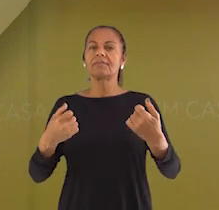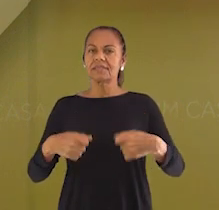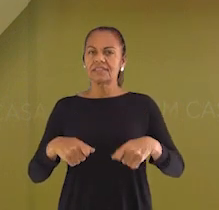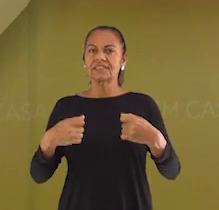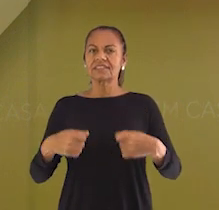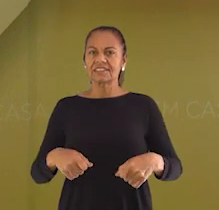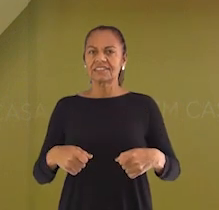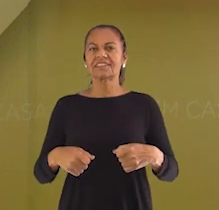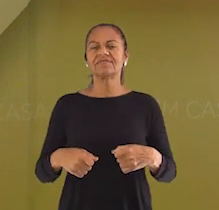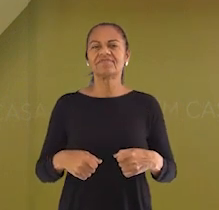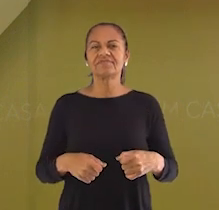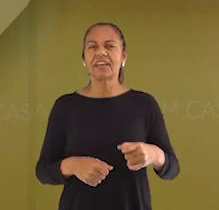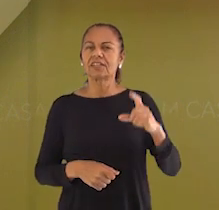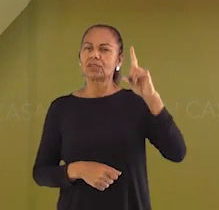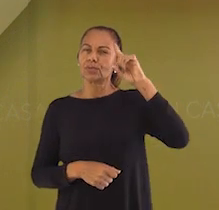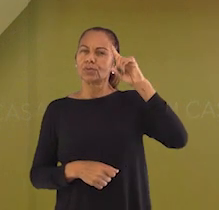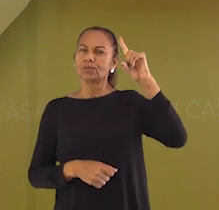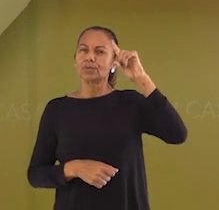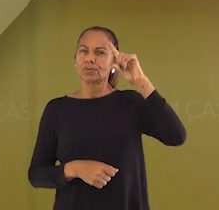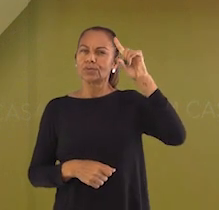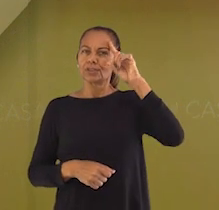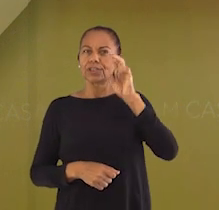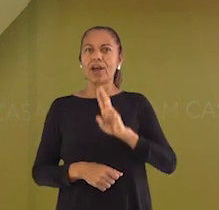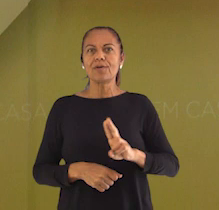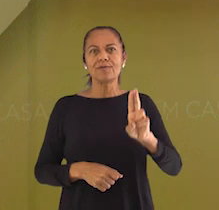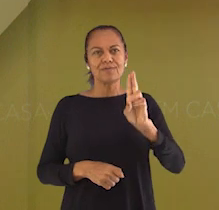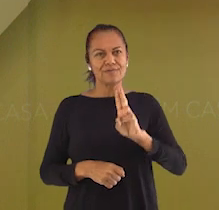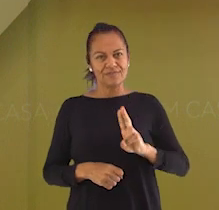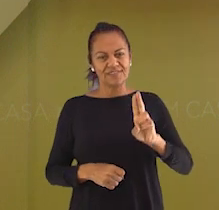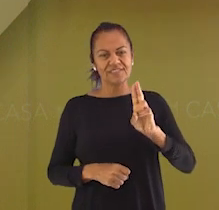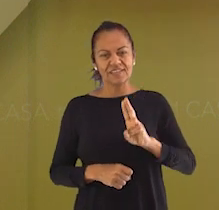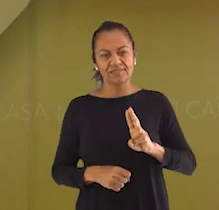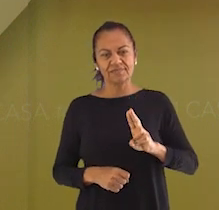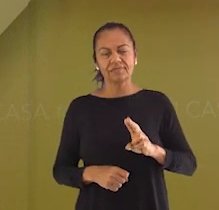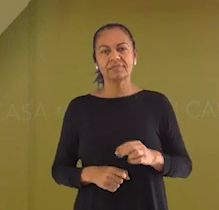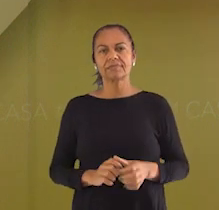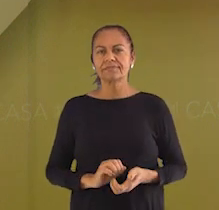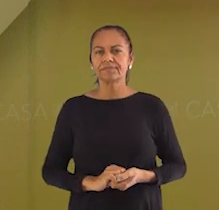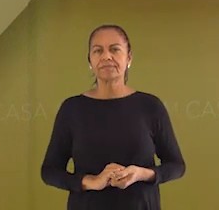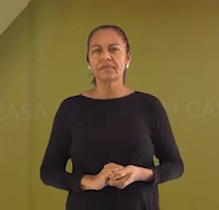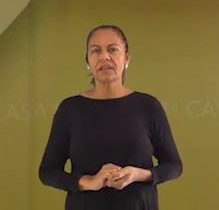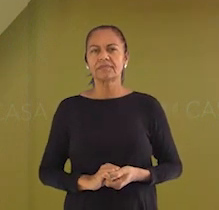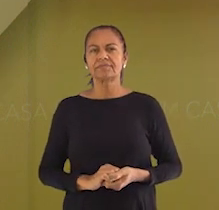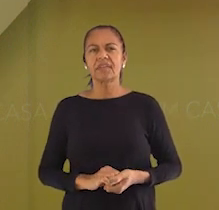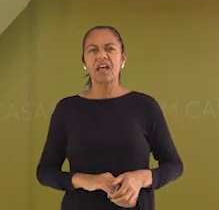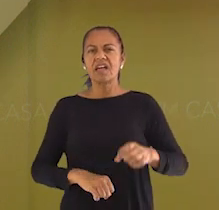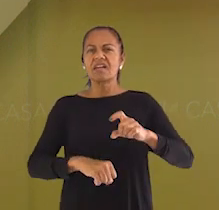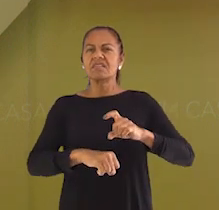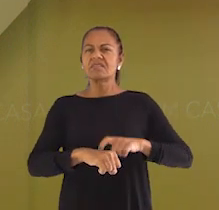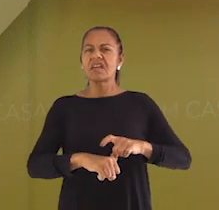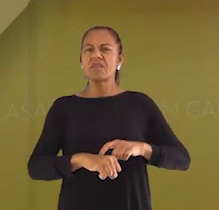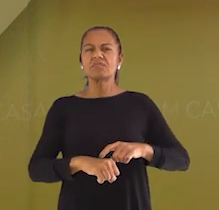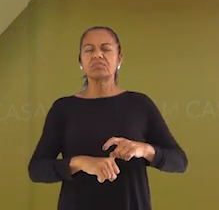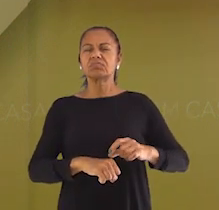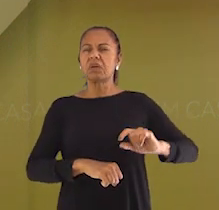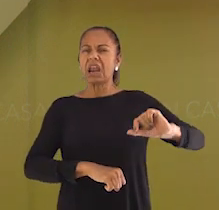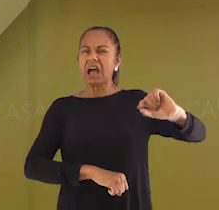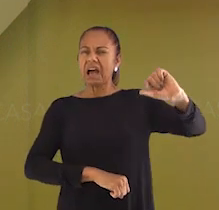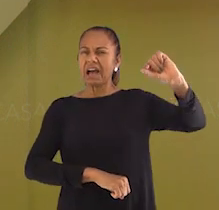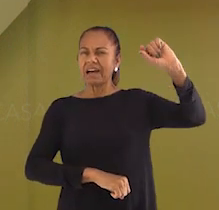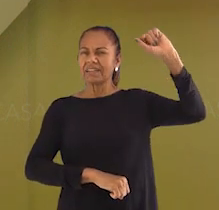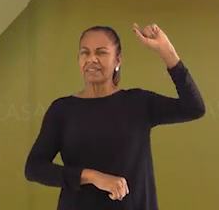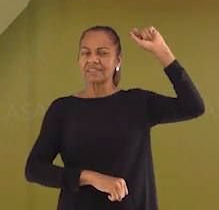dia a dia. Há muito tempo atrás não existia eletricidade e as cidades eram